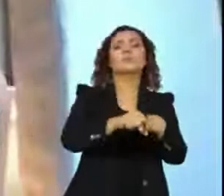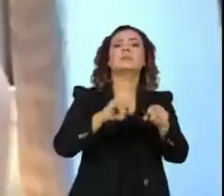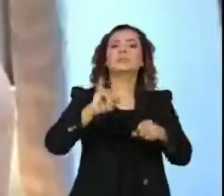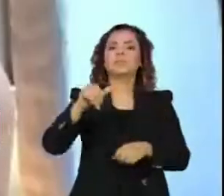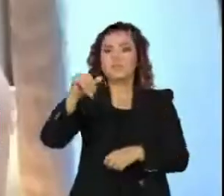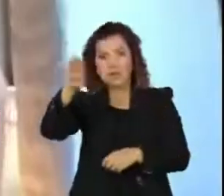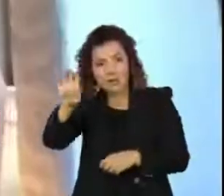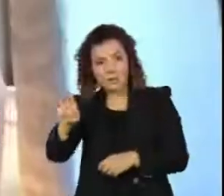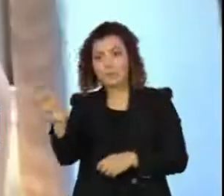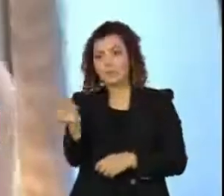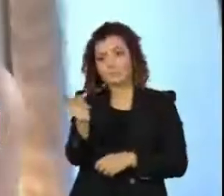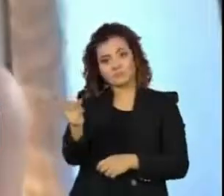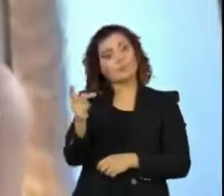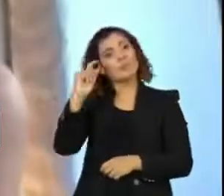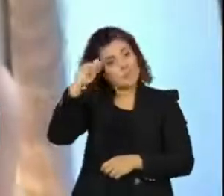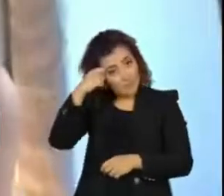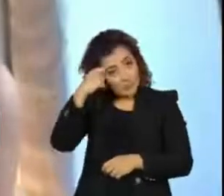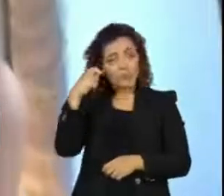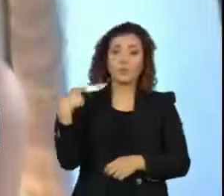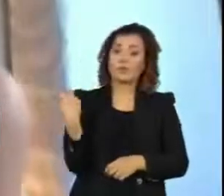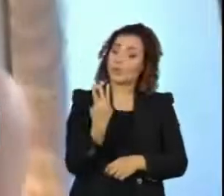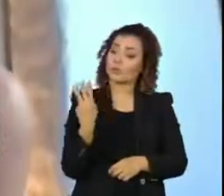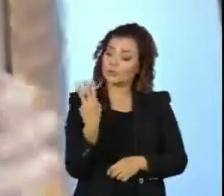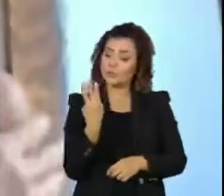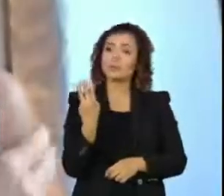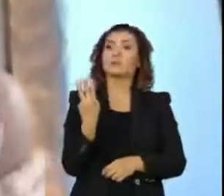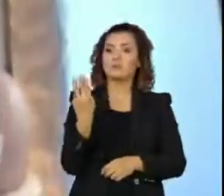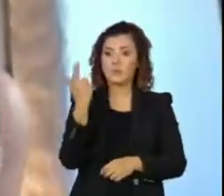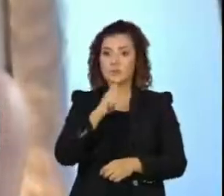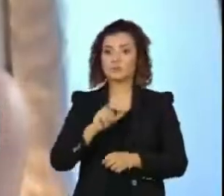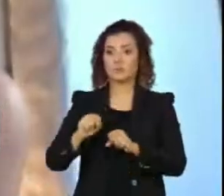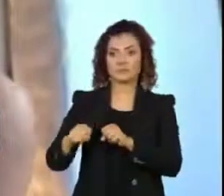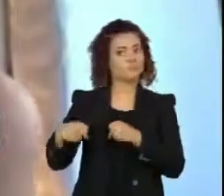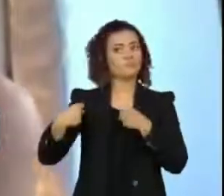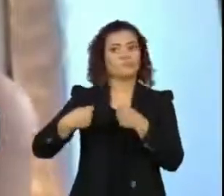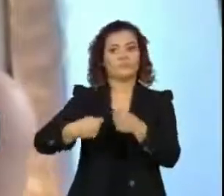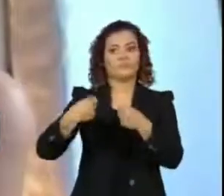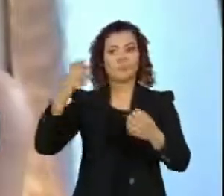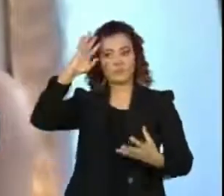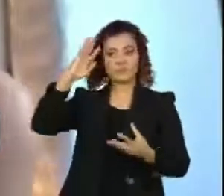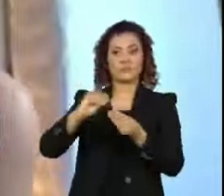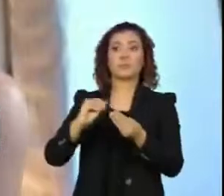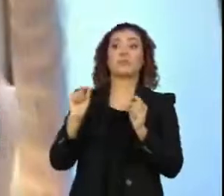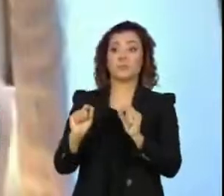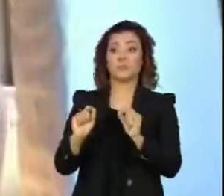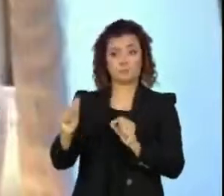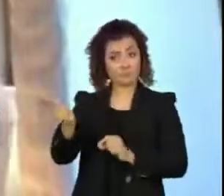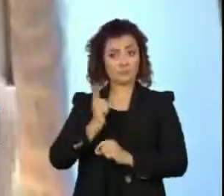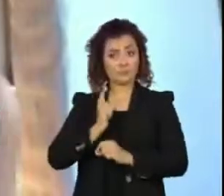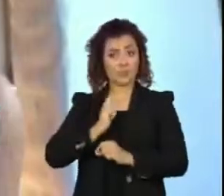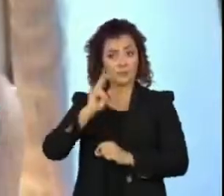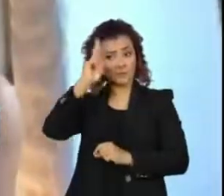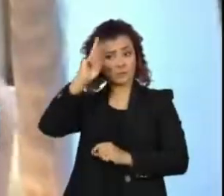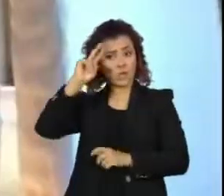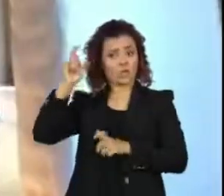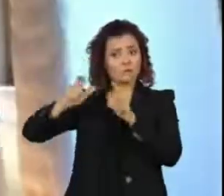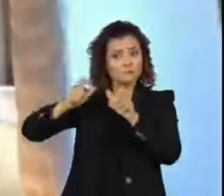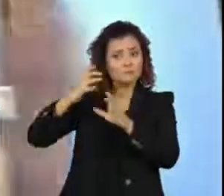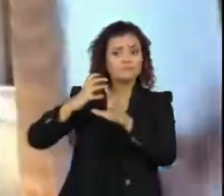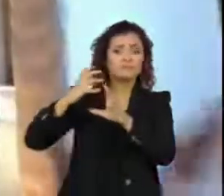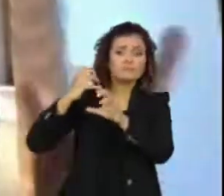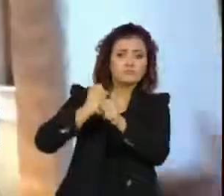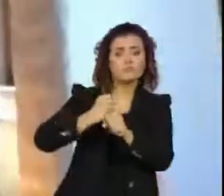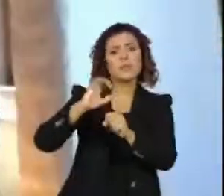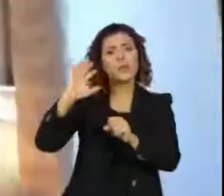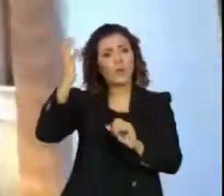Laureano são negros, e nós chegamos à conclusão de que até que existem histórias de eventos,